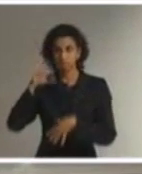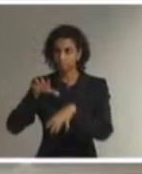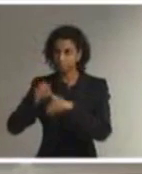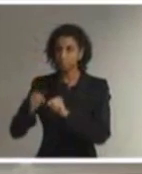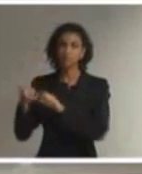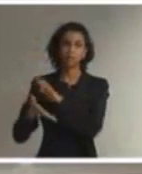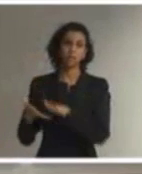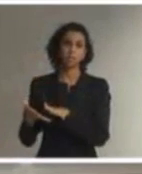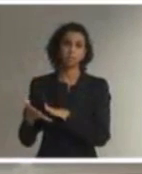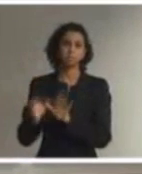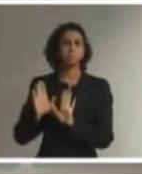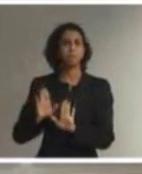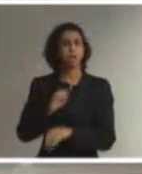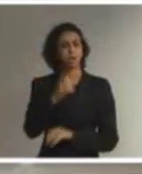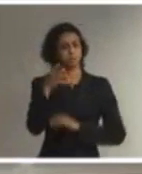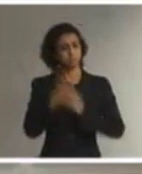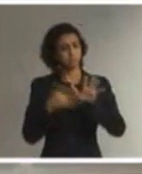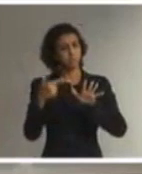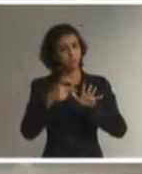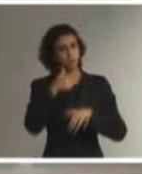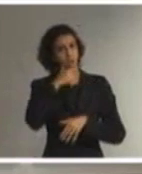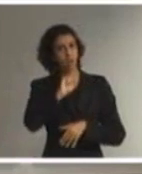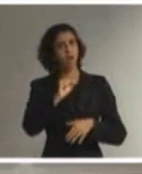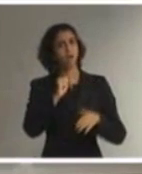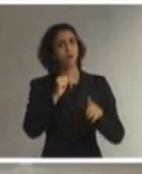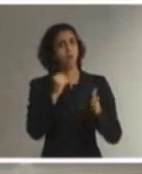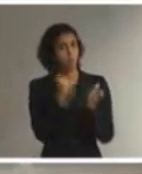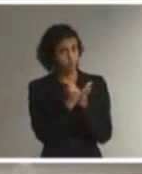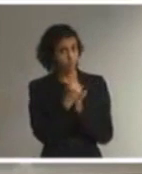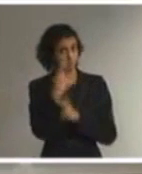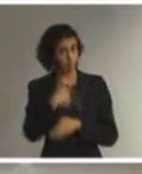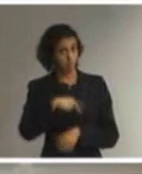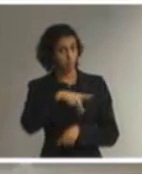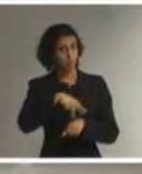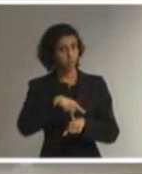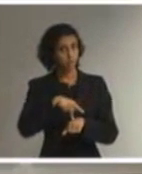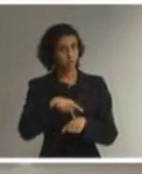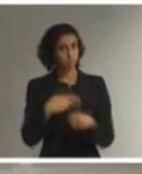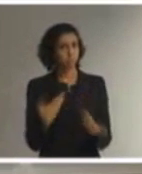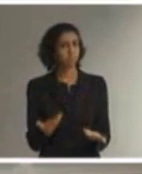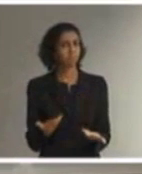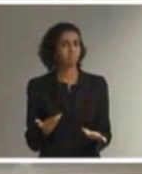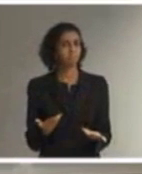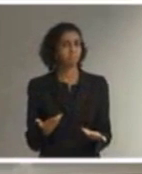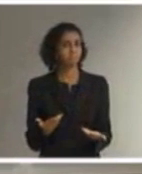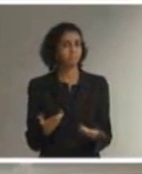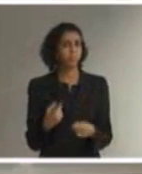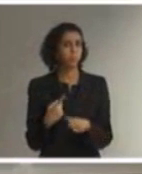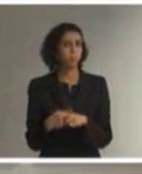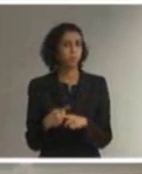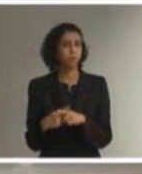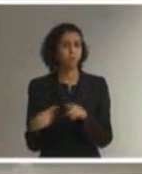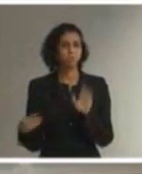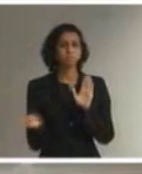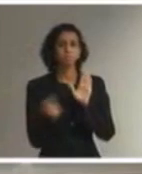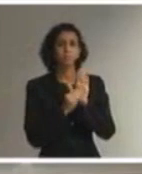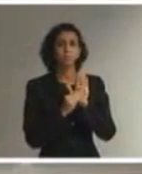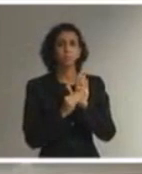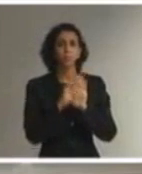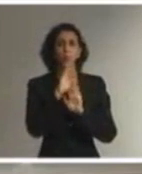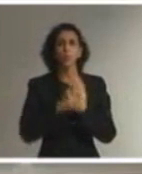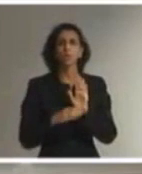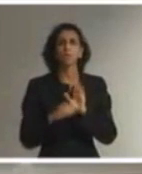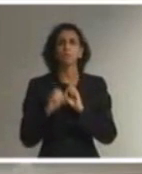se a Libras é uma língua oficial no país, por que não estar integrada no currículo escolar